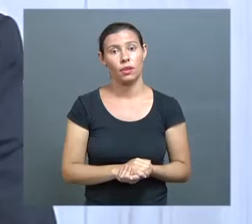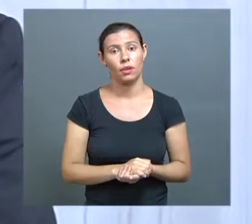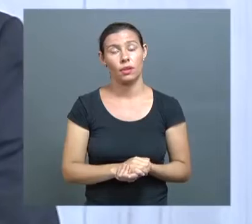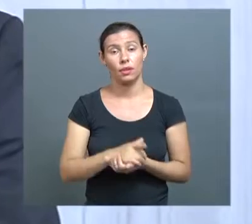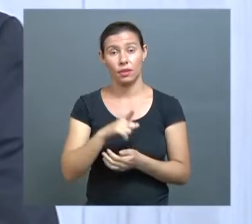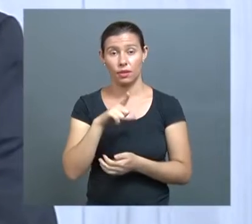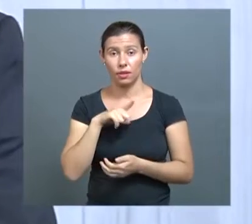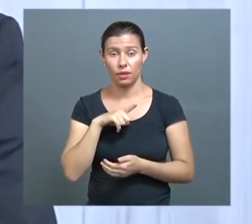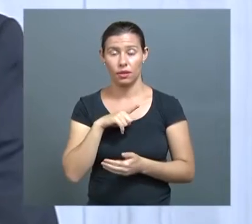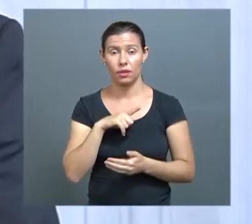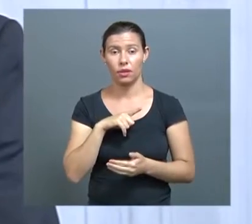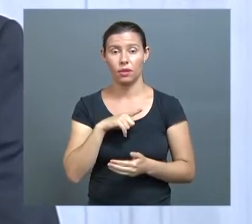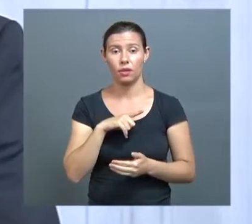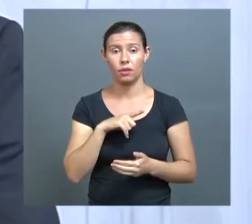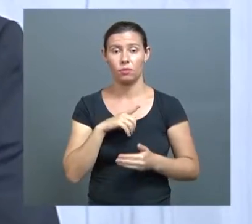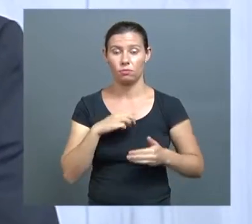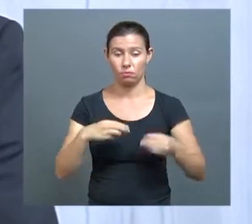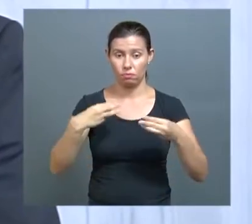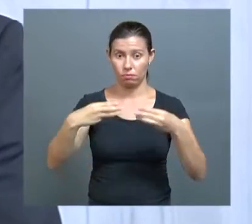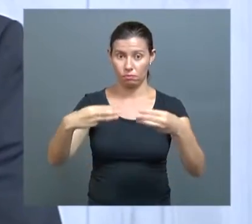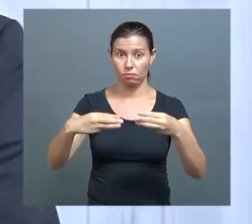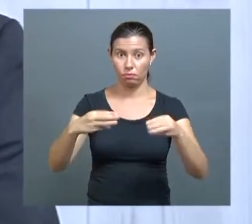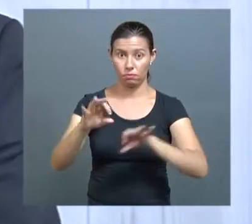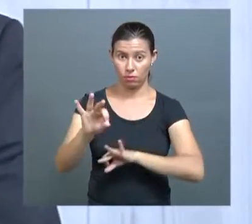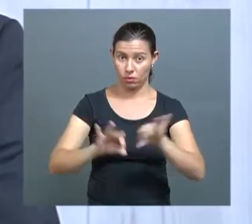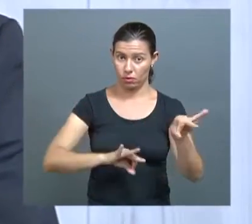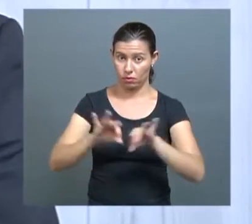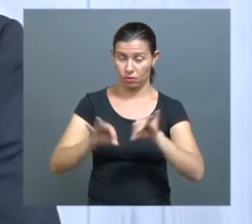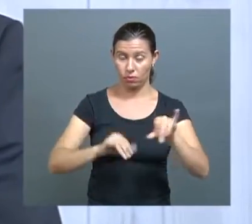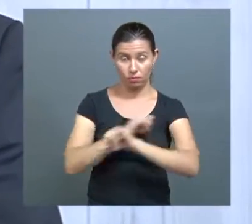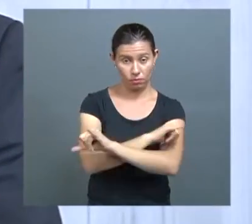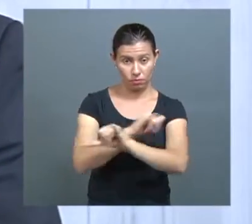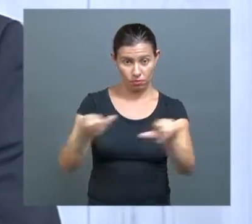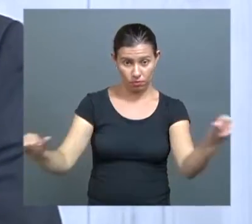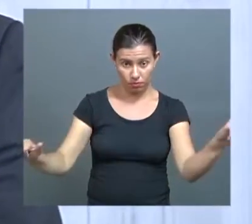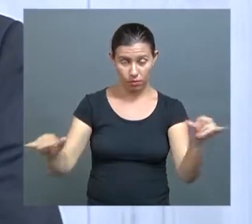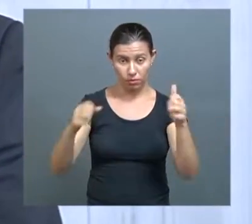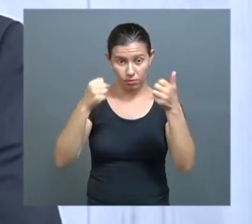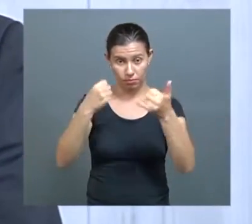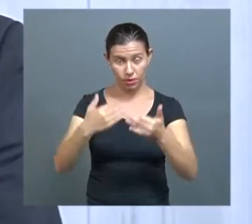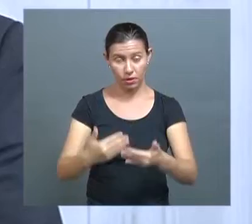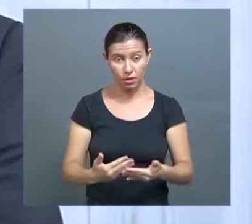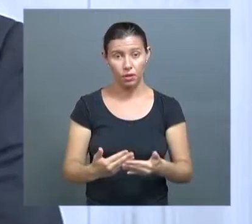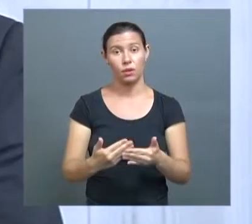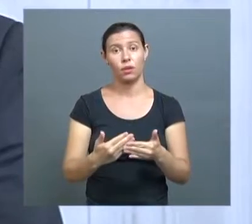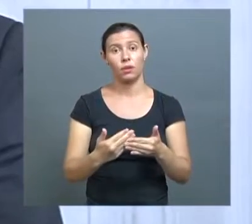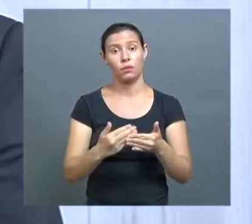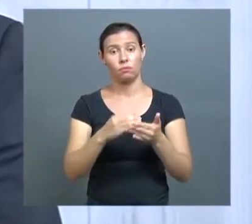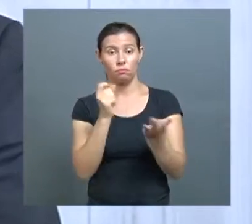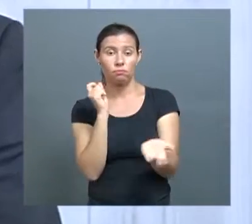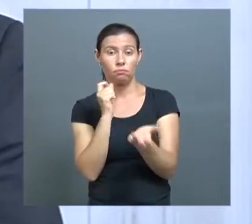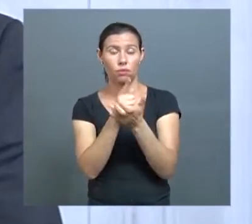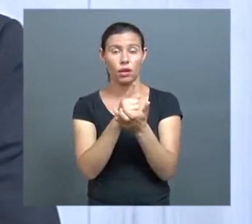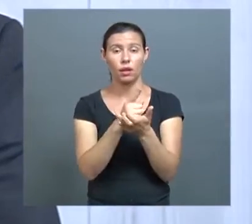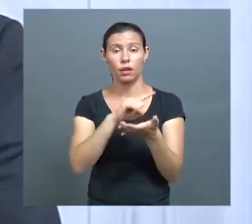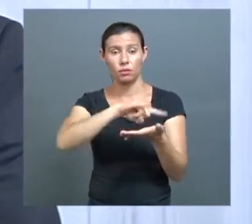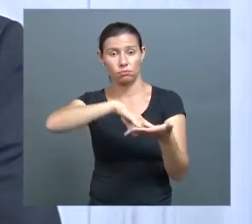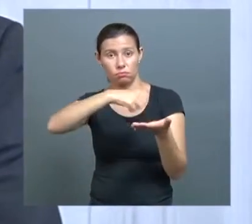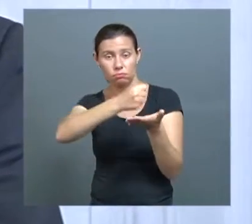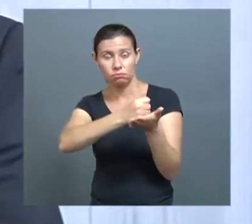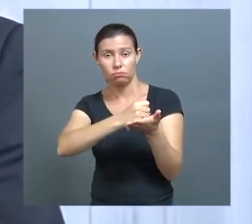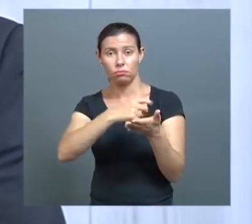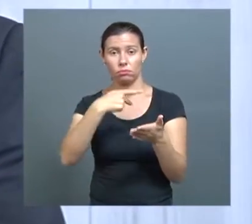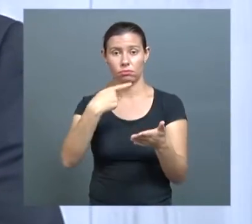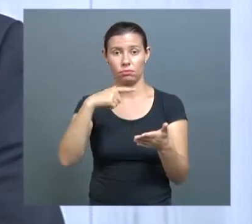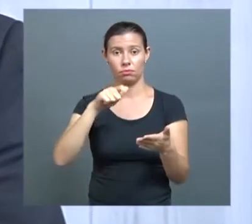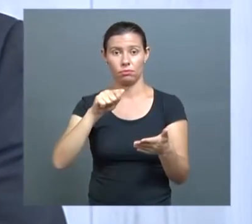Planejamento, dizendo que a partir da folha de setembro, os plantões deveriam ser inseridos num novo módulo, um módulo de adicionais